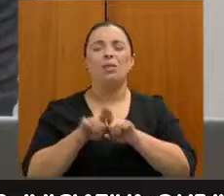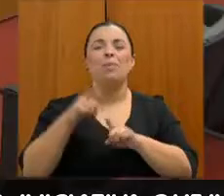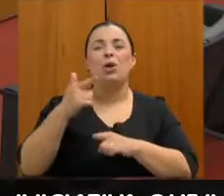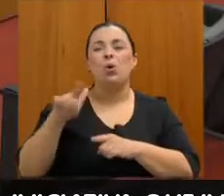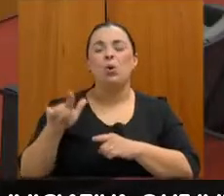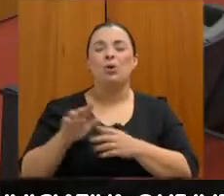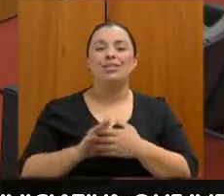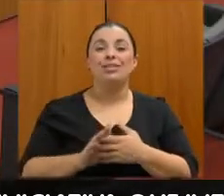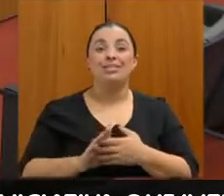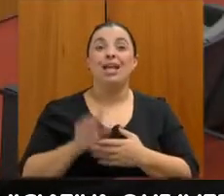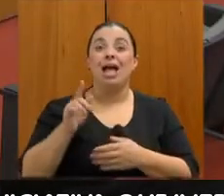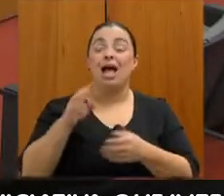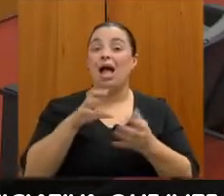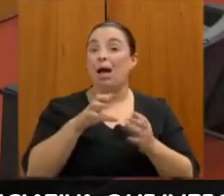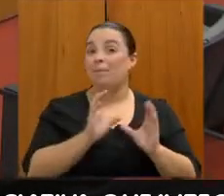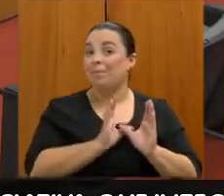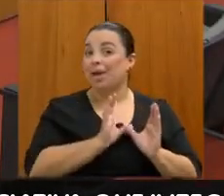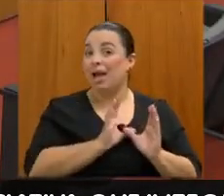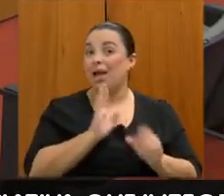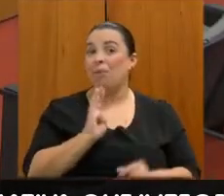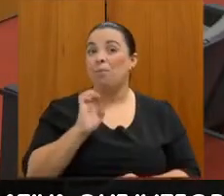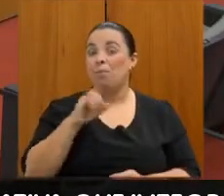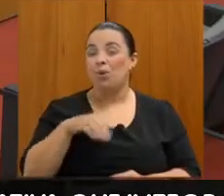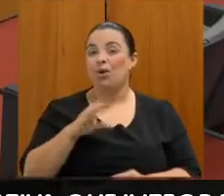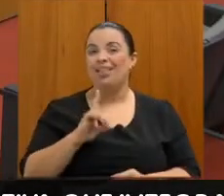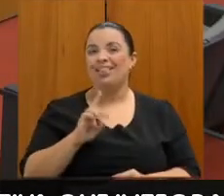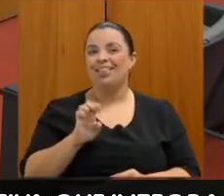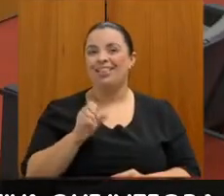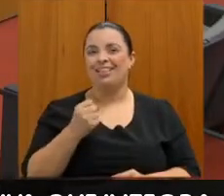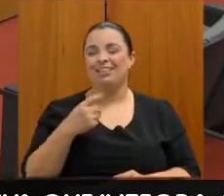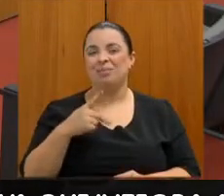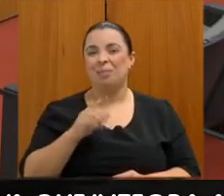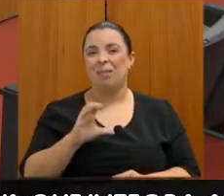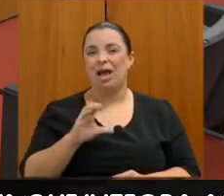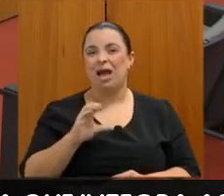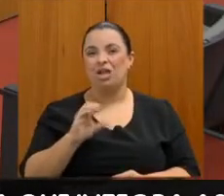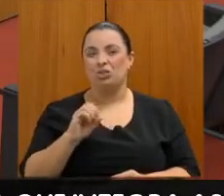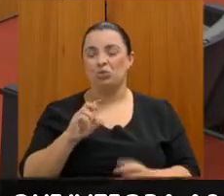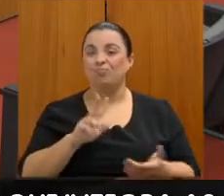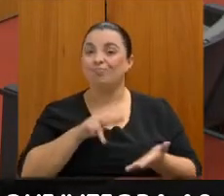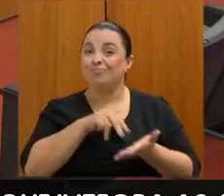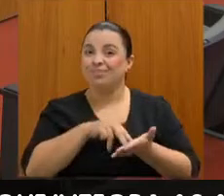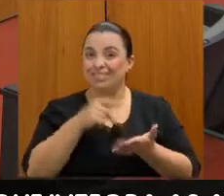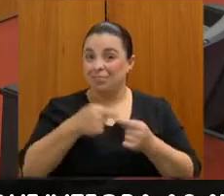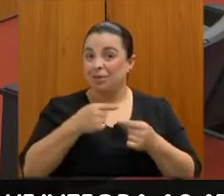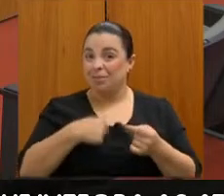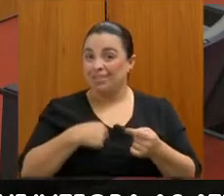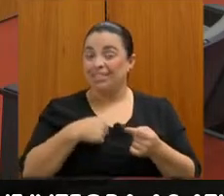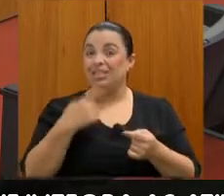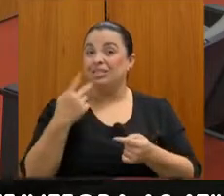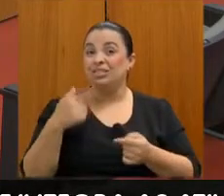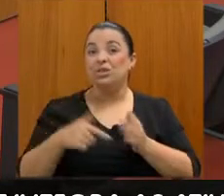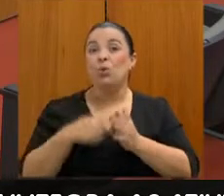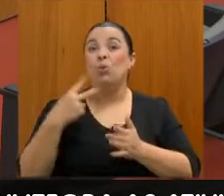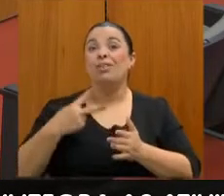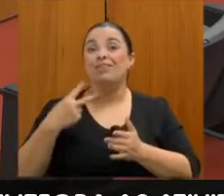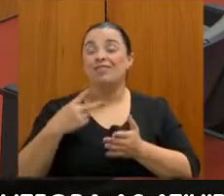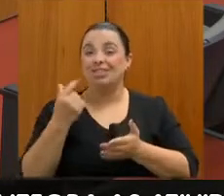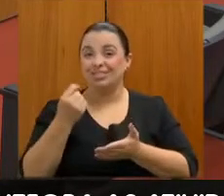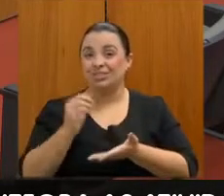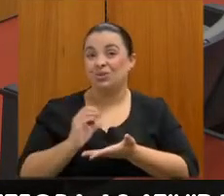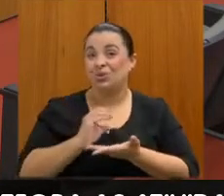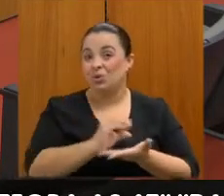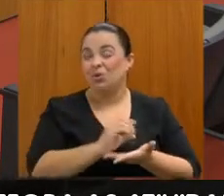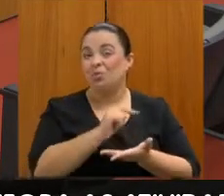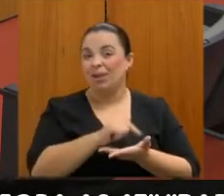semana passada lá com a Maria Lúcia, foi a segunda vez que destinamos recursos lá, tivemos lá junto com o prefeito, foi